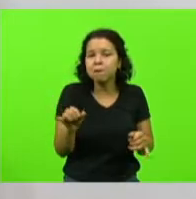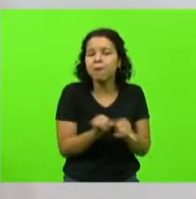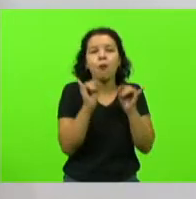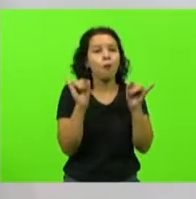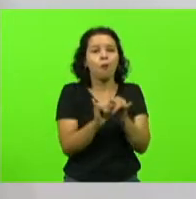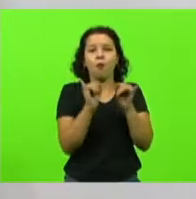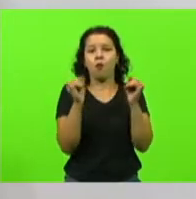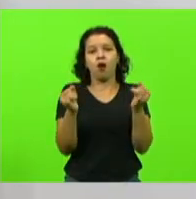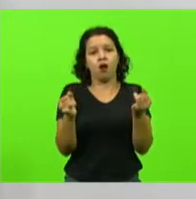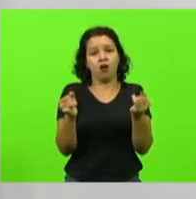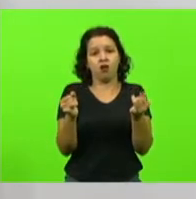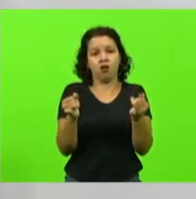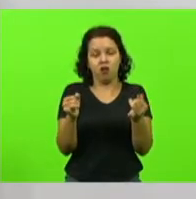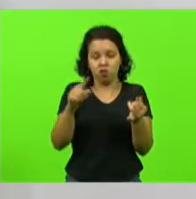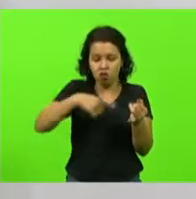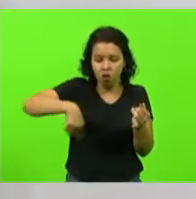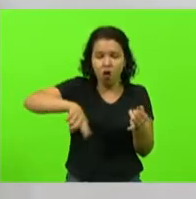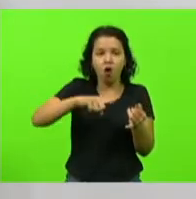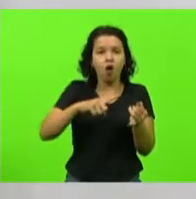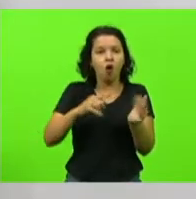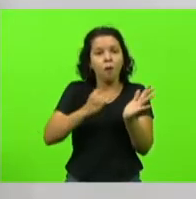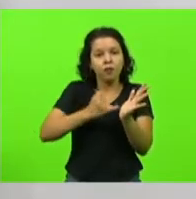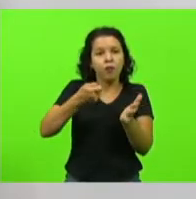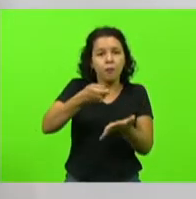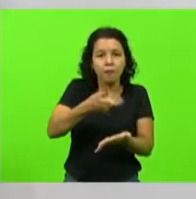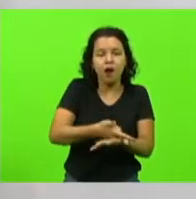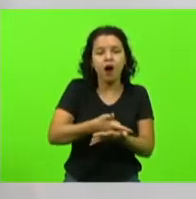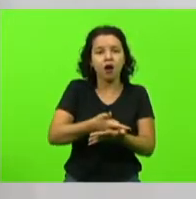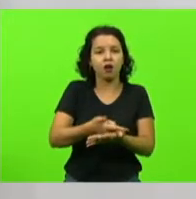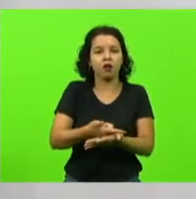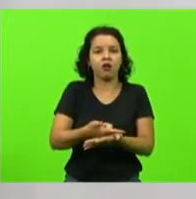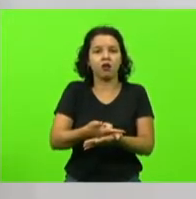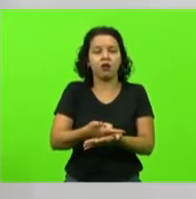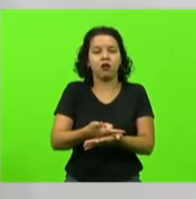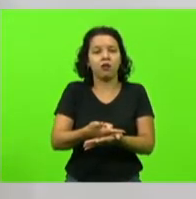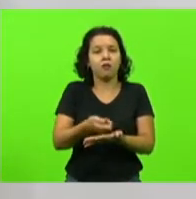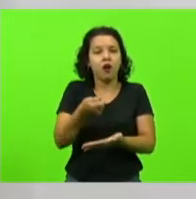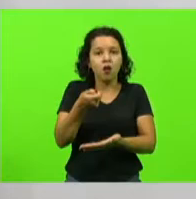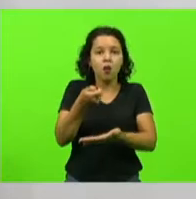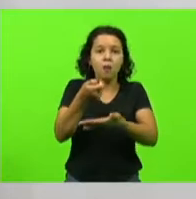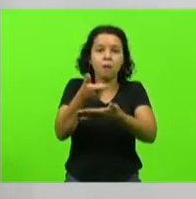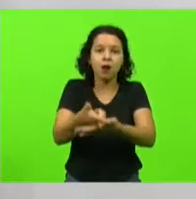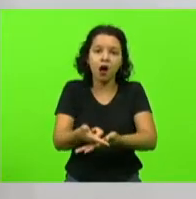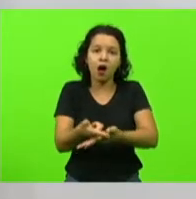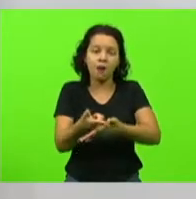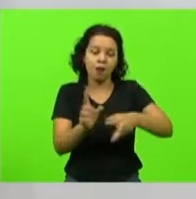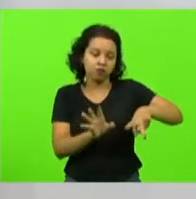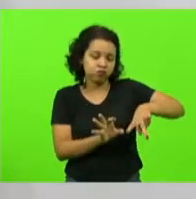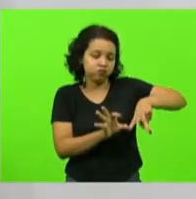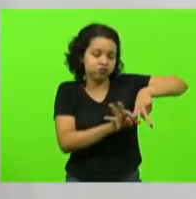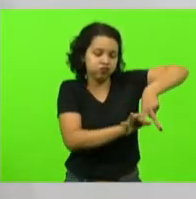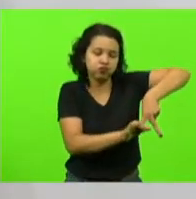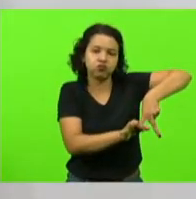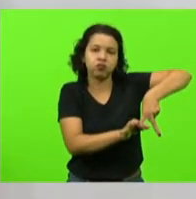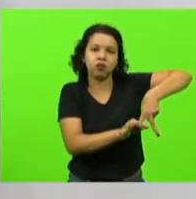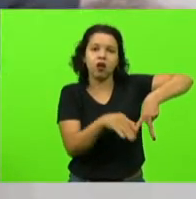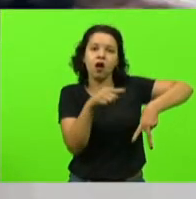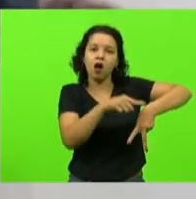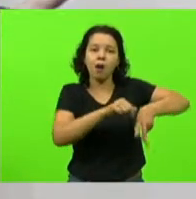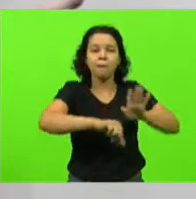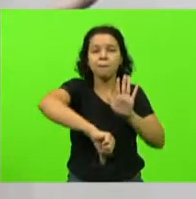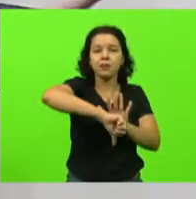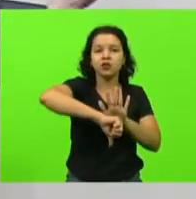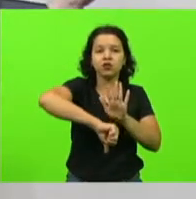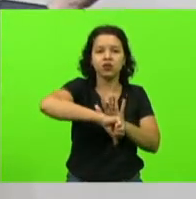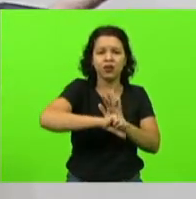comprar para pendurar na perna de um papagaio, de um bandido? É mais um custo? Se funcionasse,